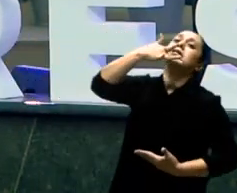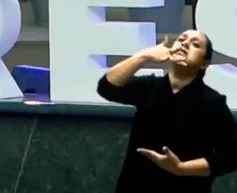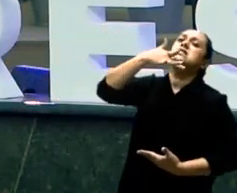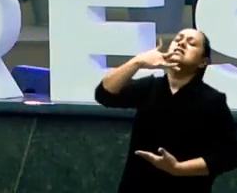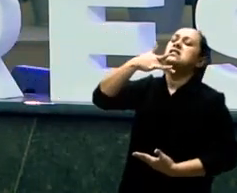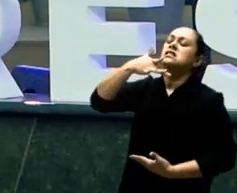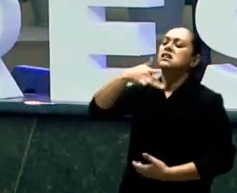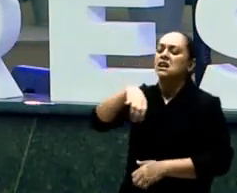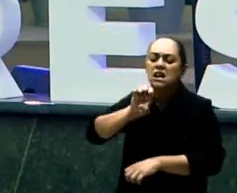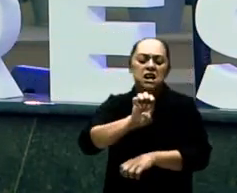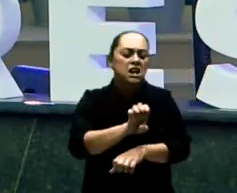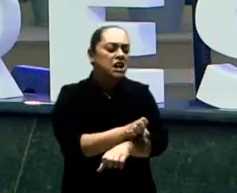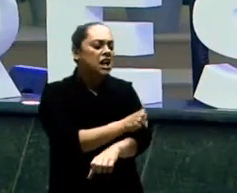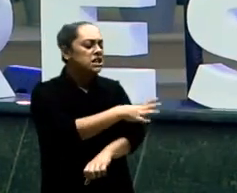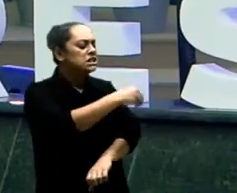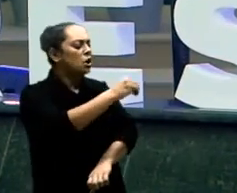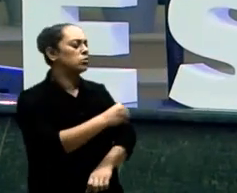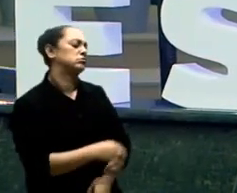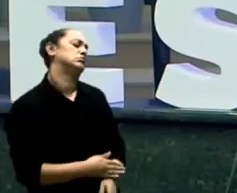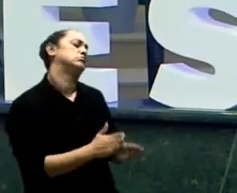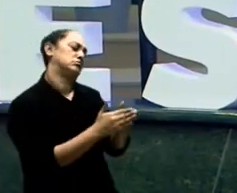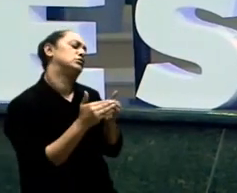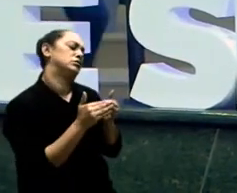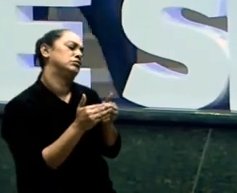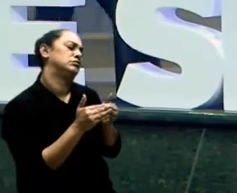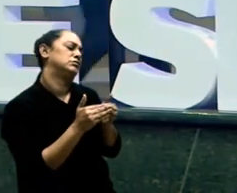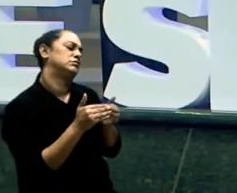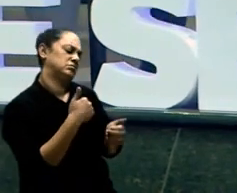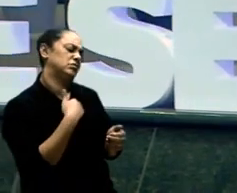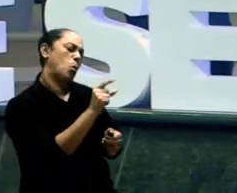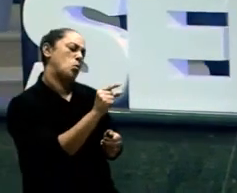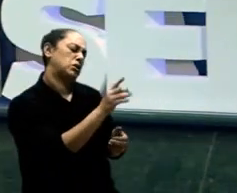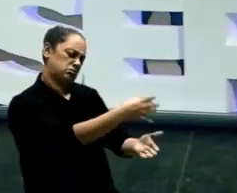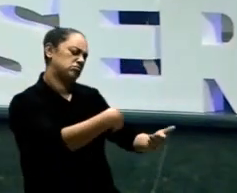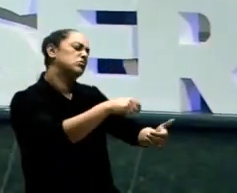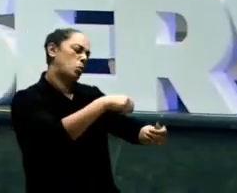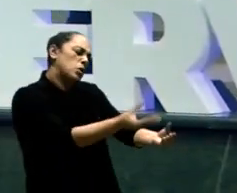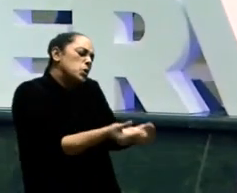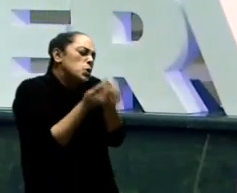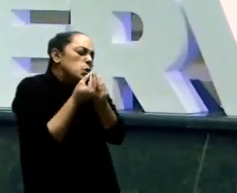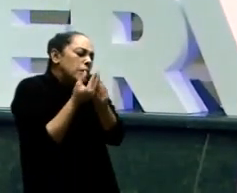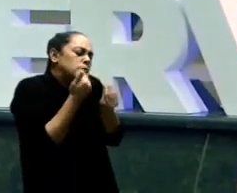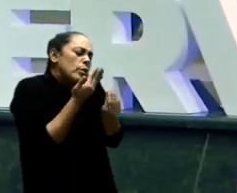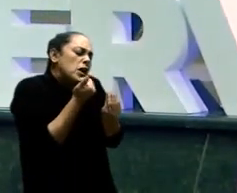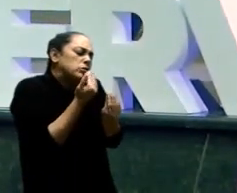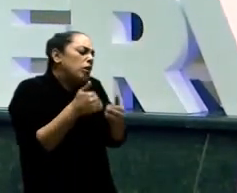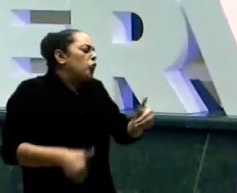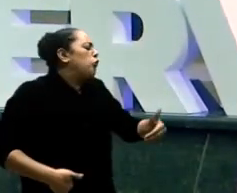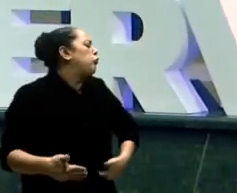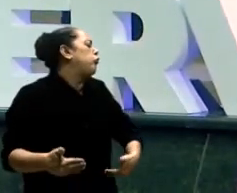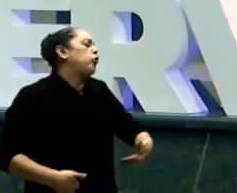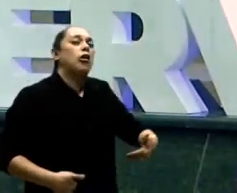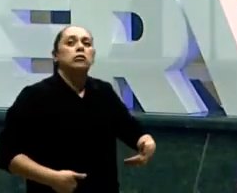um pouquinho Para mim Ele diz Não Fiz para mim Ele diz Rapaz Eu estou com muita fome Dá para mim Um